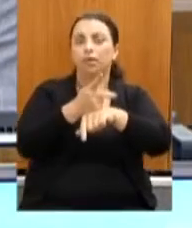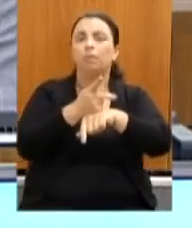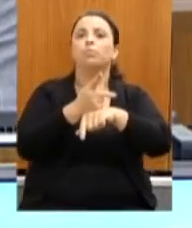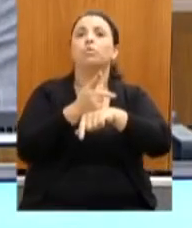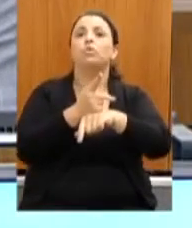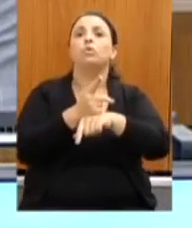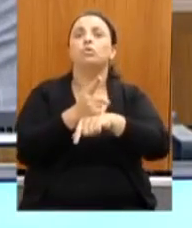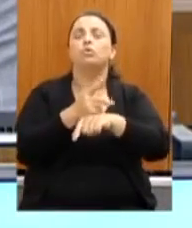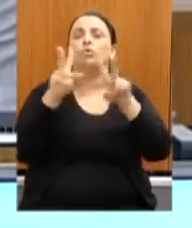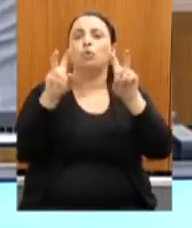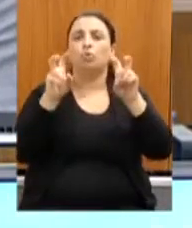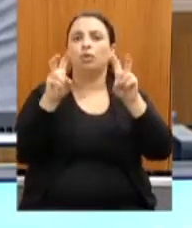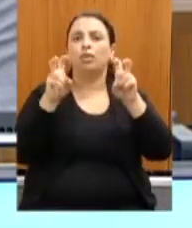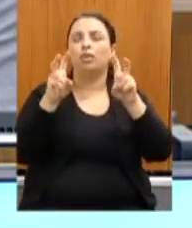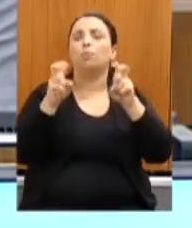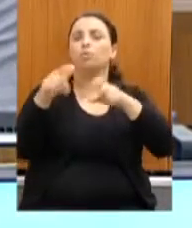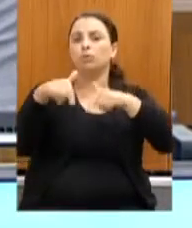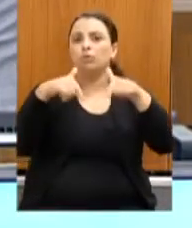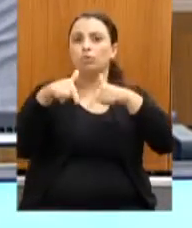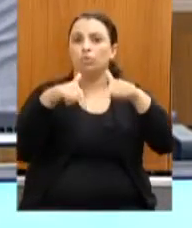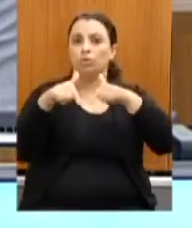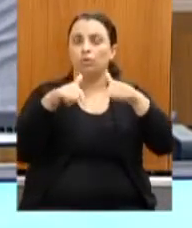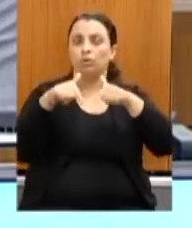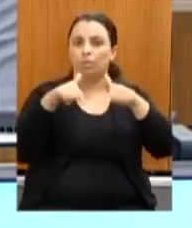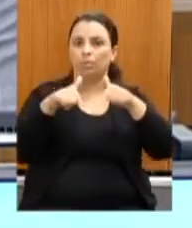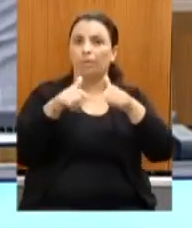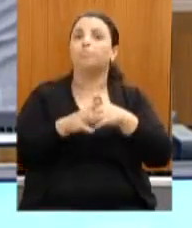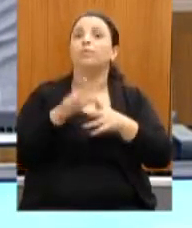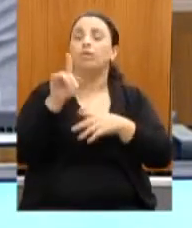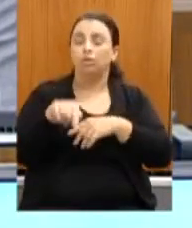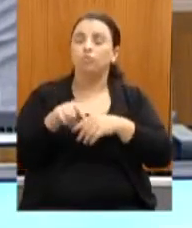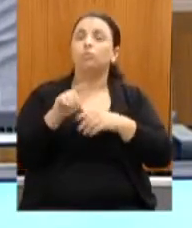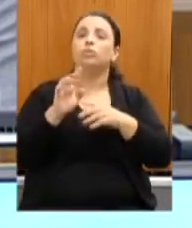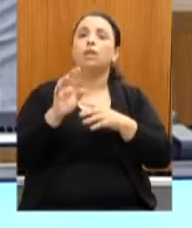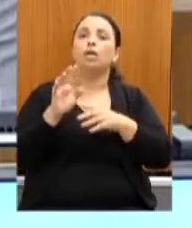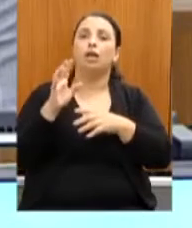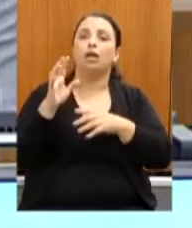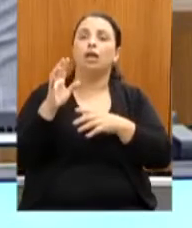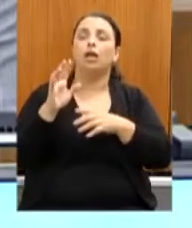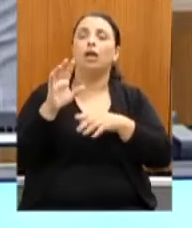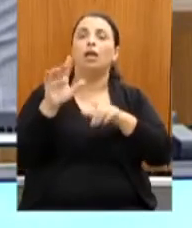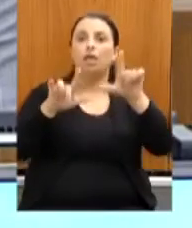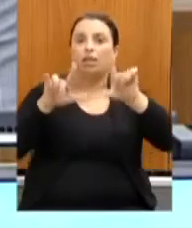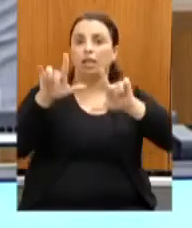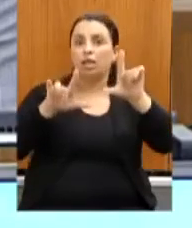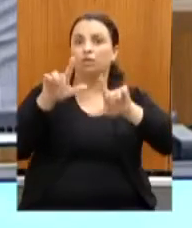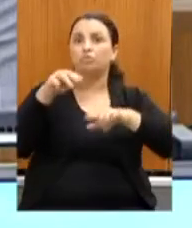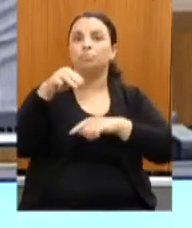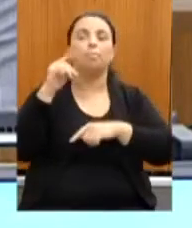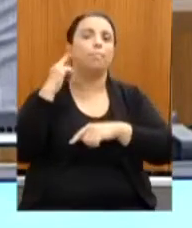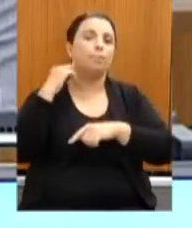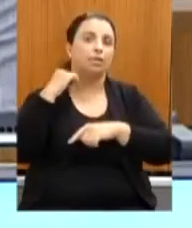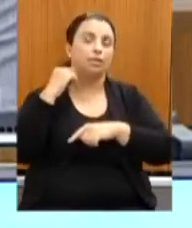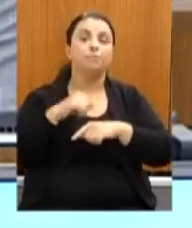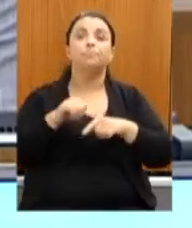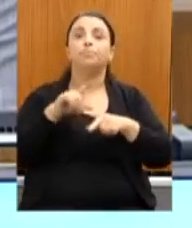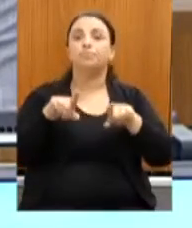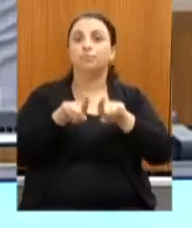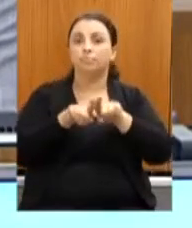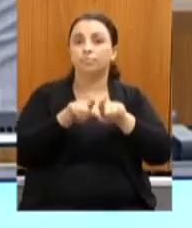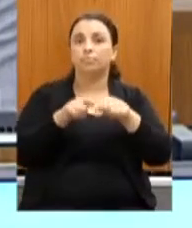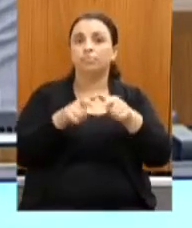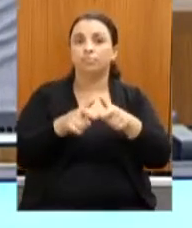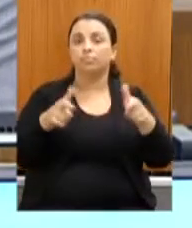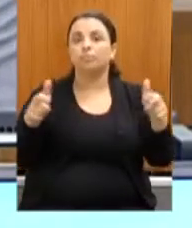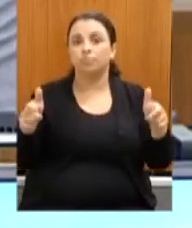A Rede Minas e a Rádio Confidência, sobretudo a Rádio Minas, conseguiu. Aumento de mais de 100%